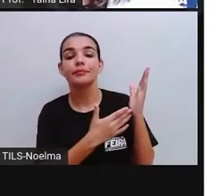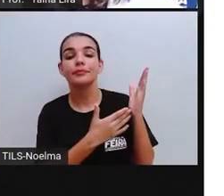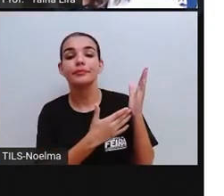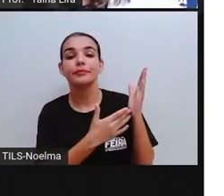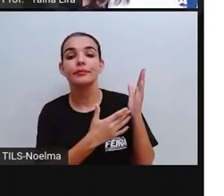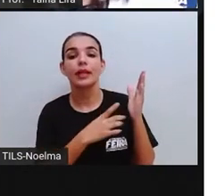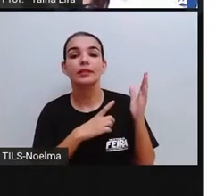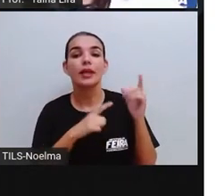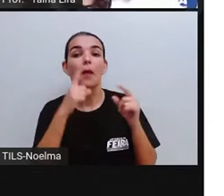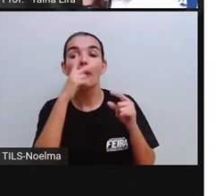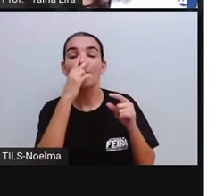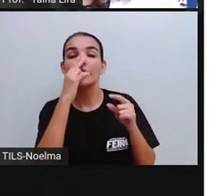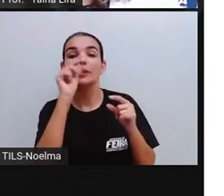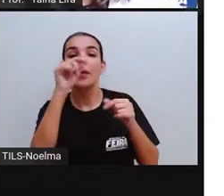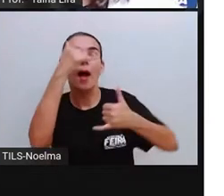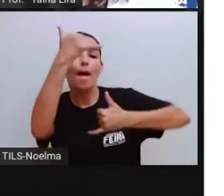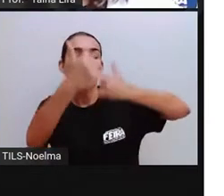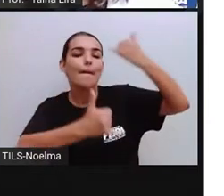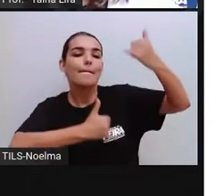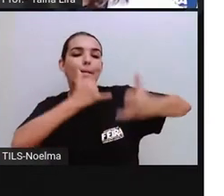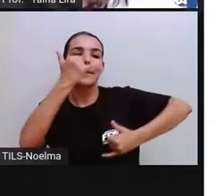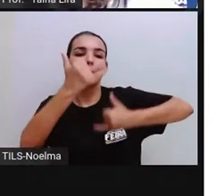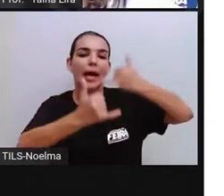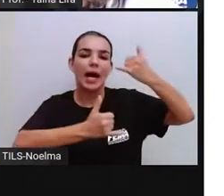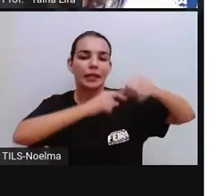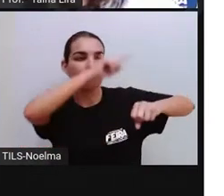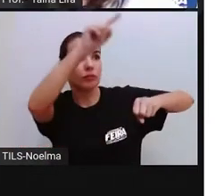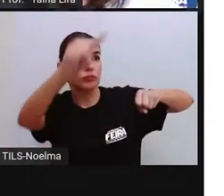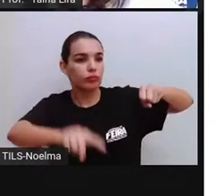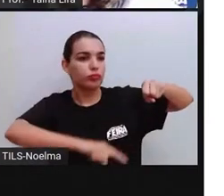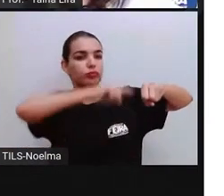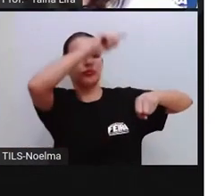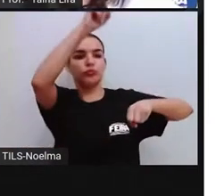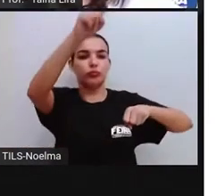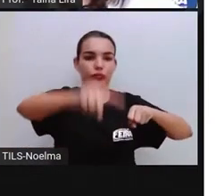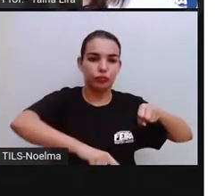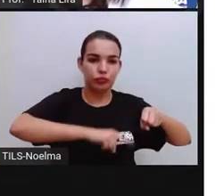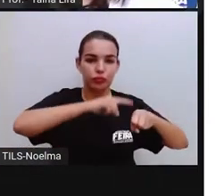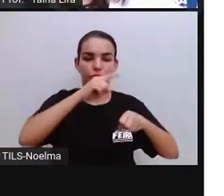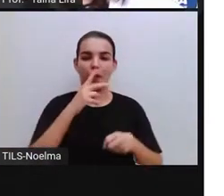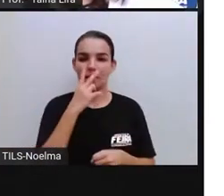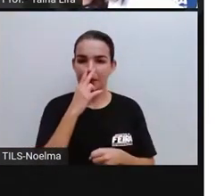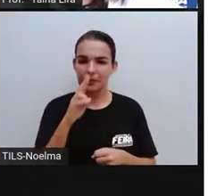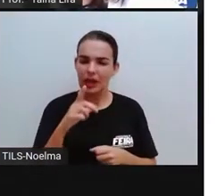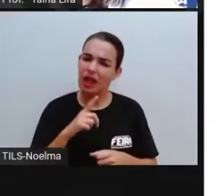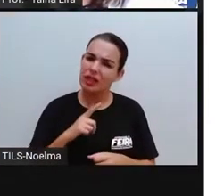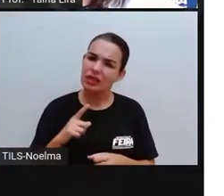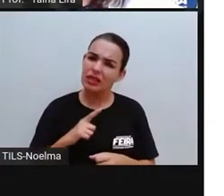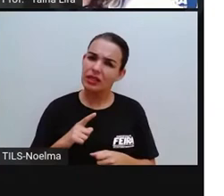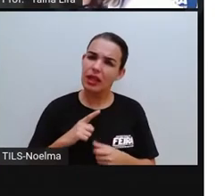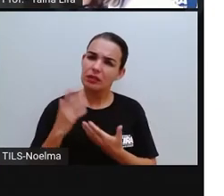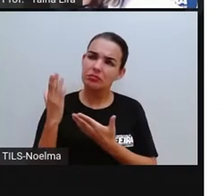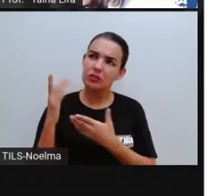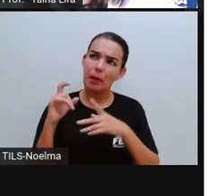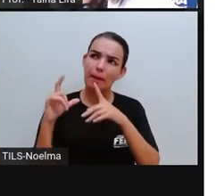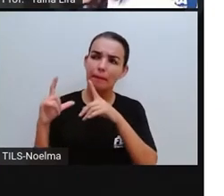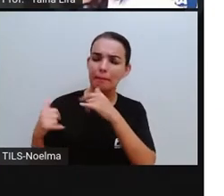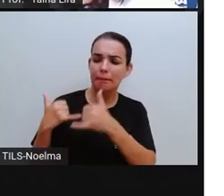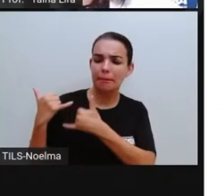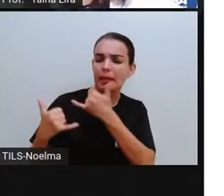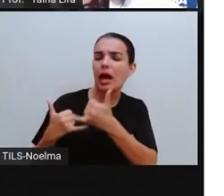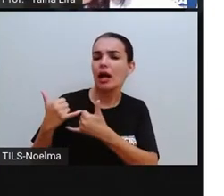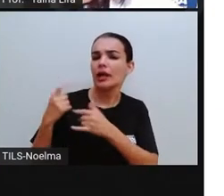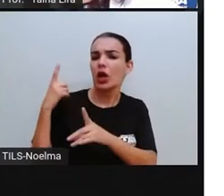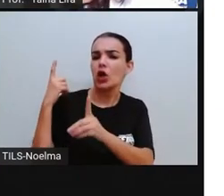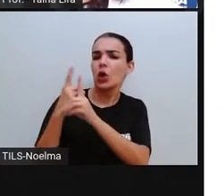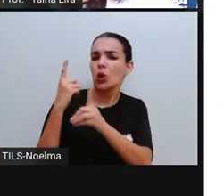aqui de um parque, né? É um parque montado. E será que aqui nesse parque nós encontramos